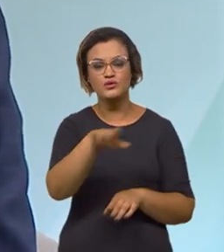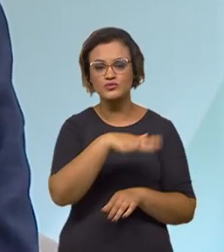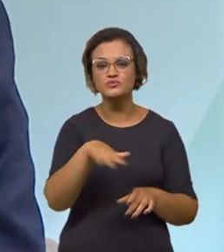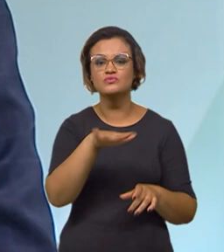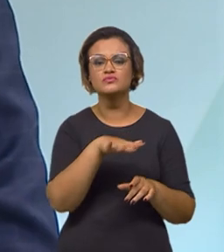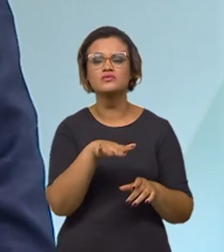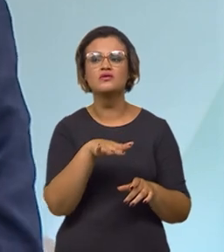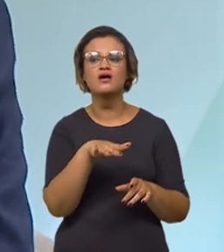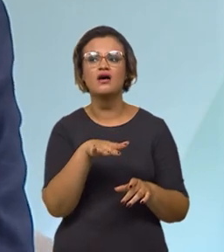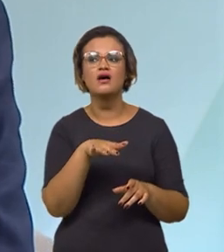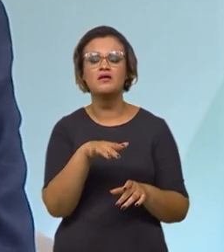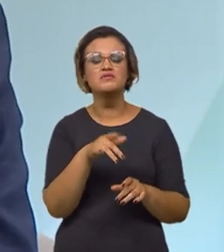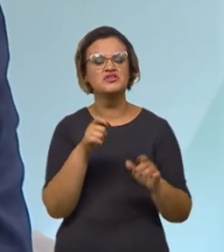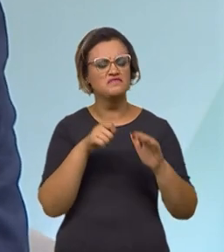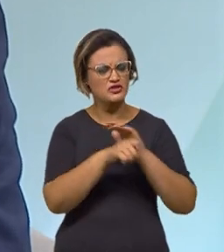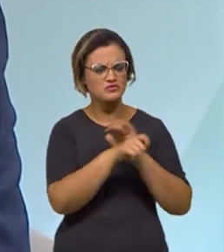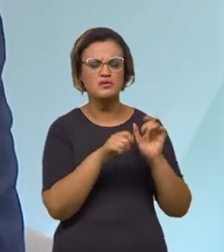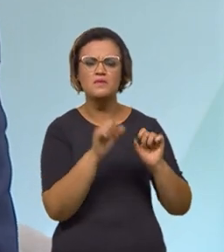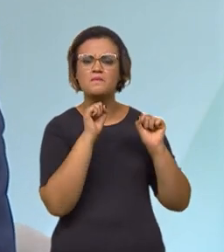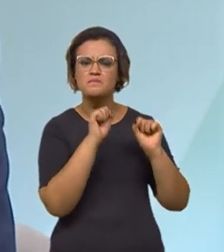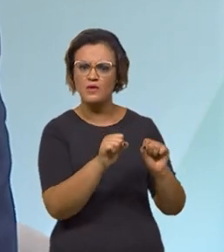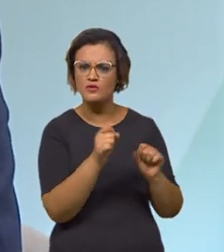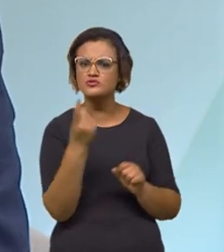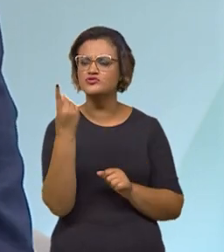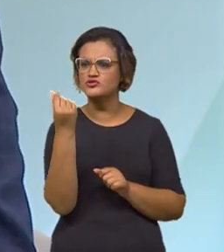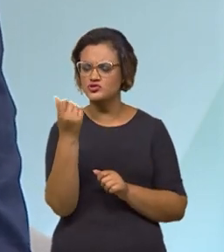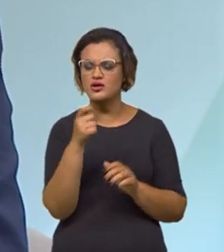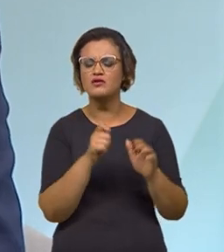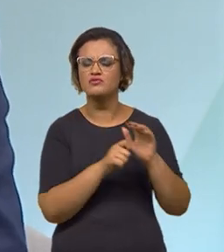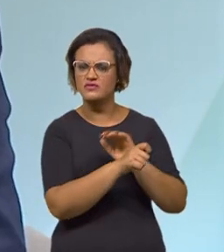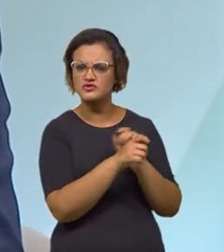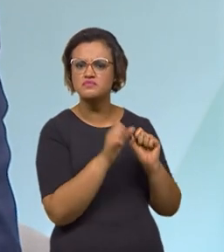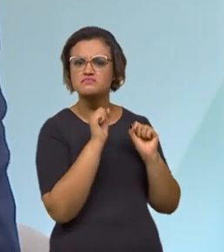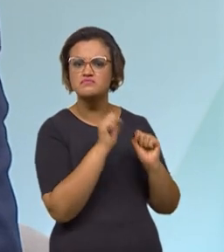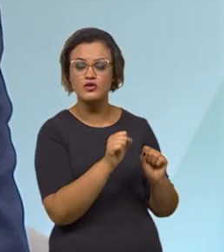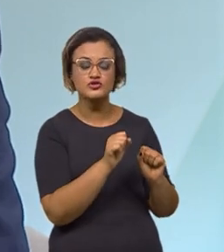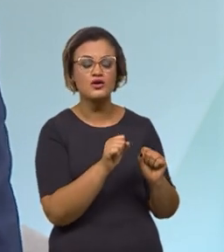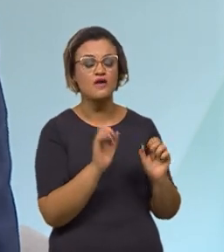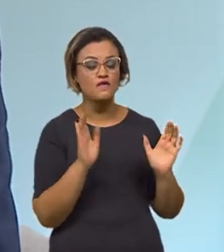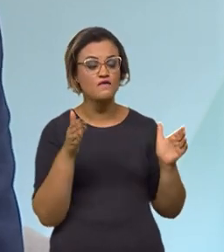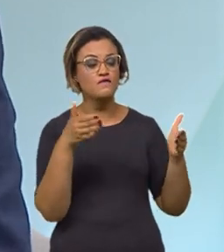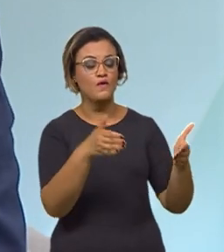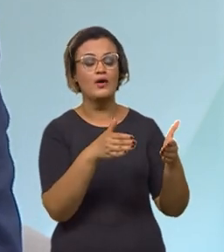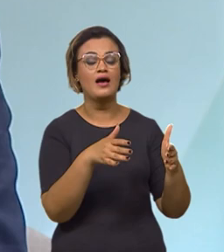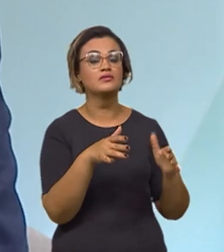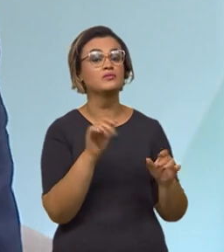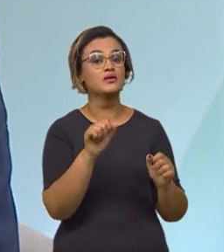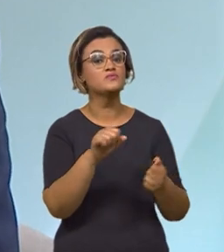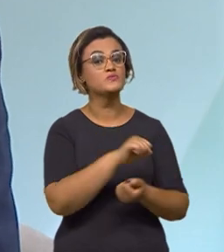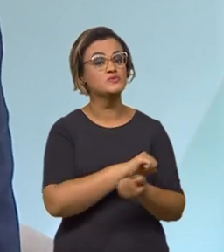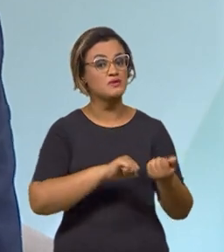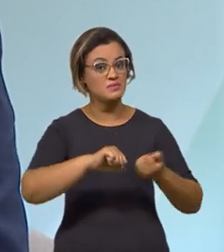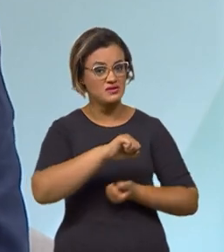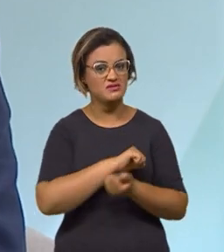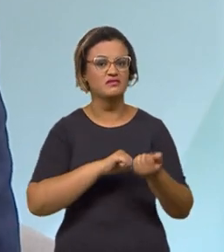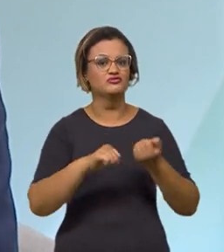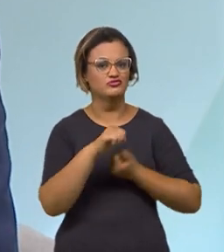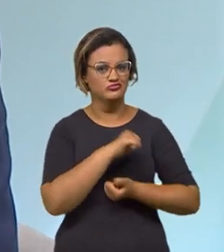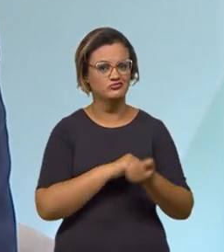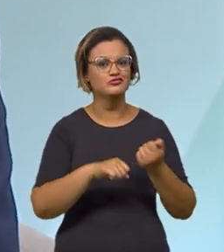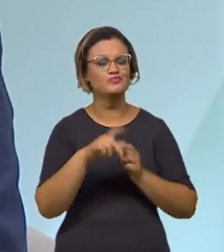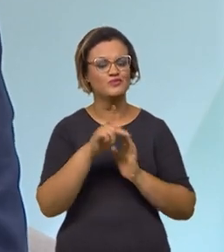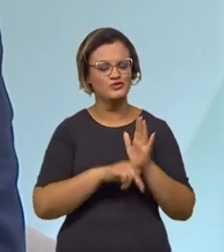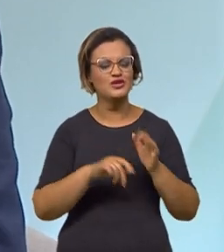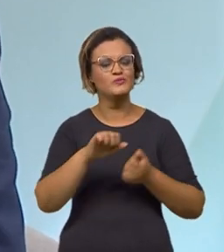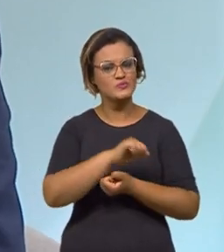prontos para receber investimentos, recursos que estão voltados apenas para a agenda sustentável, para a agenda verde. Então, isso